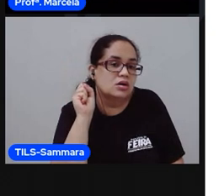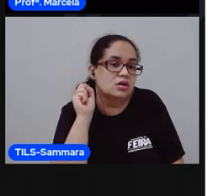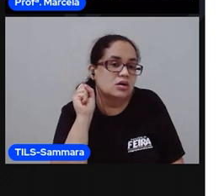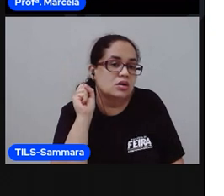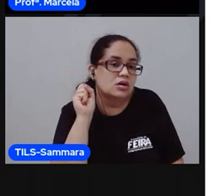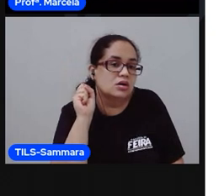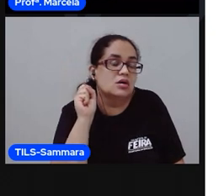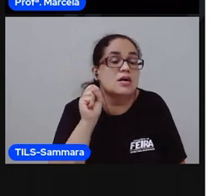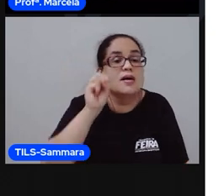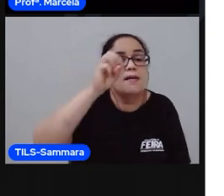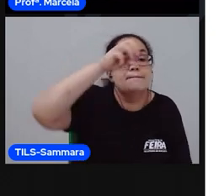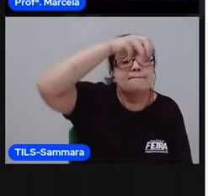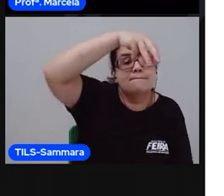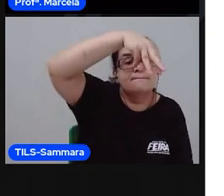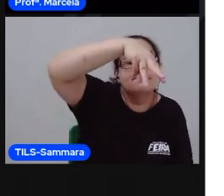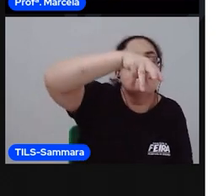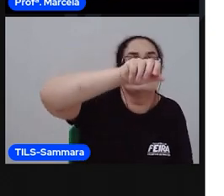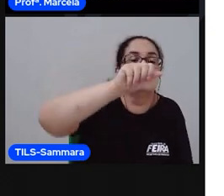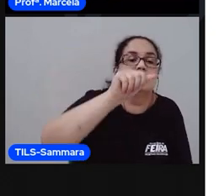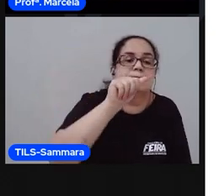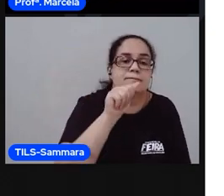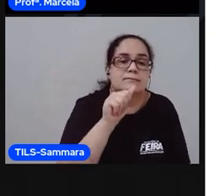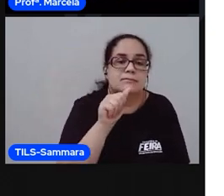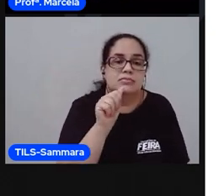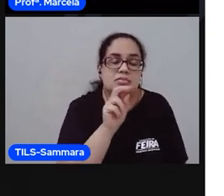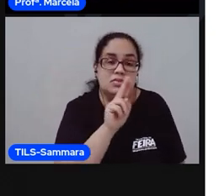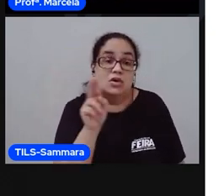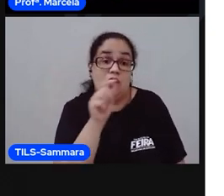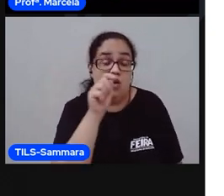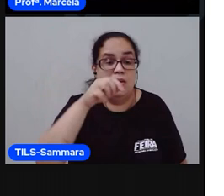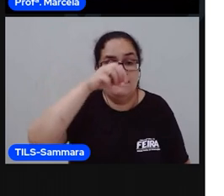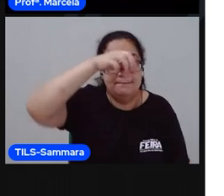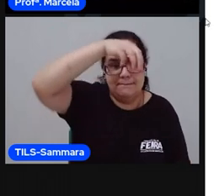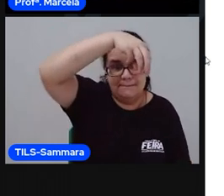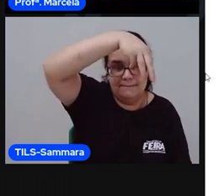É o ma, né? Vamos ver como é a escrita.